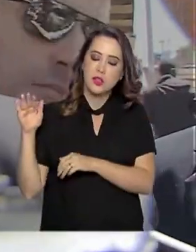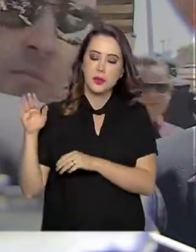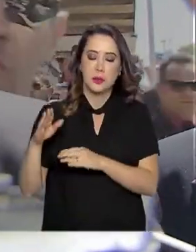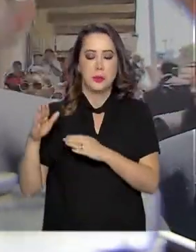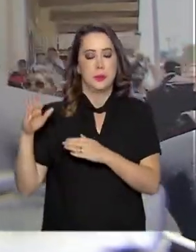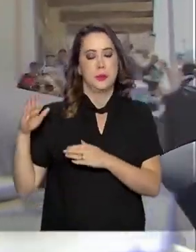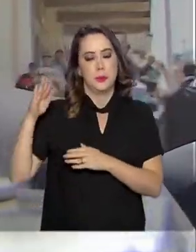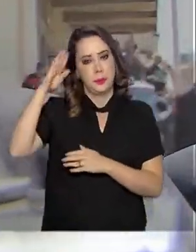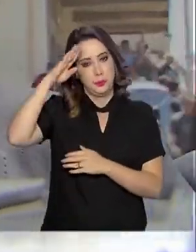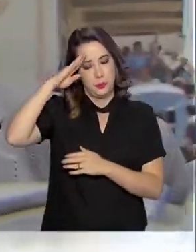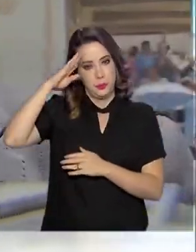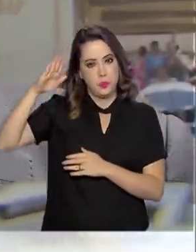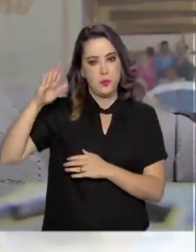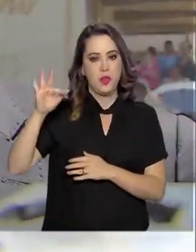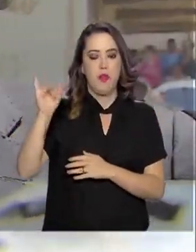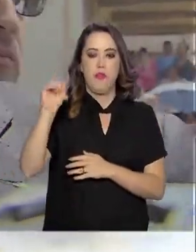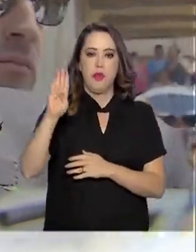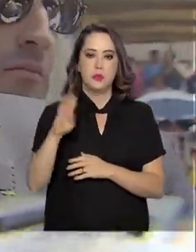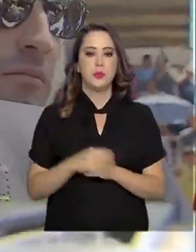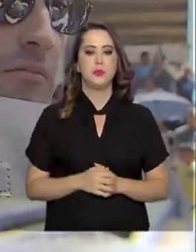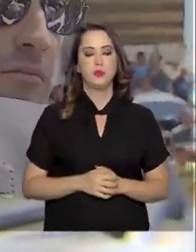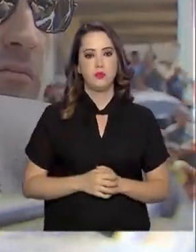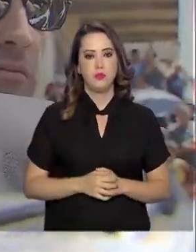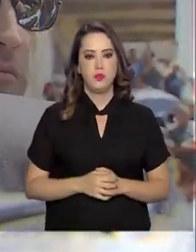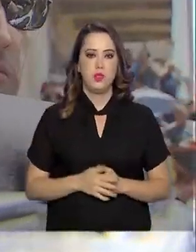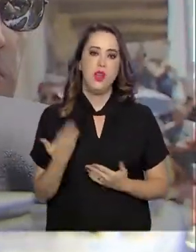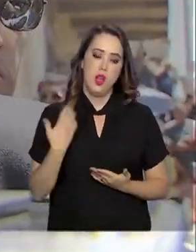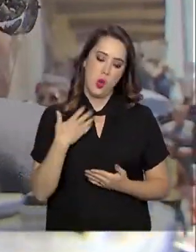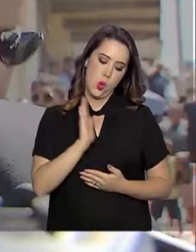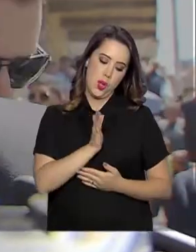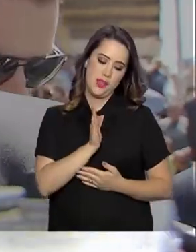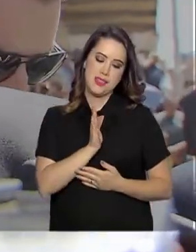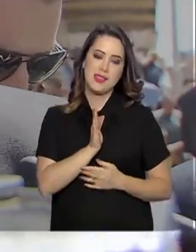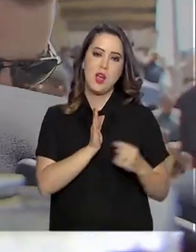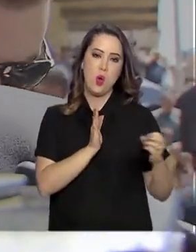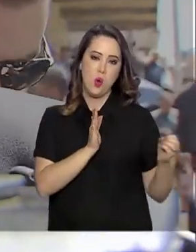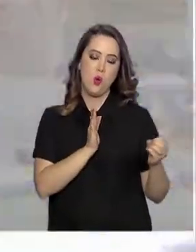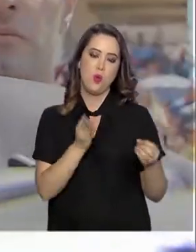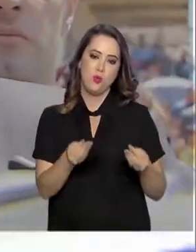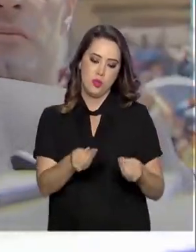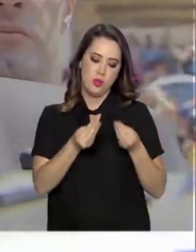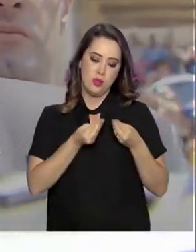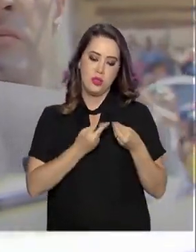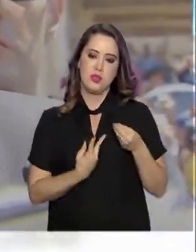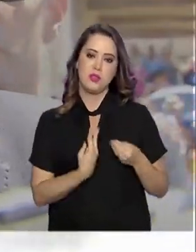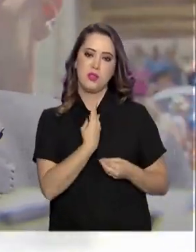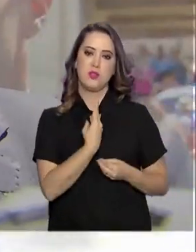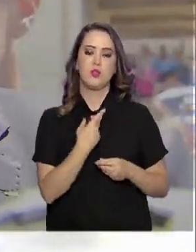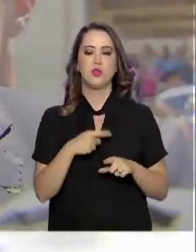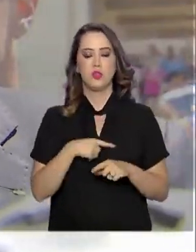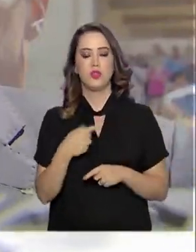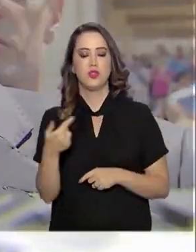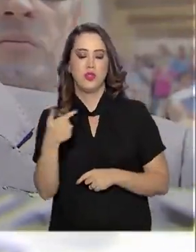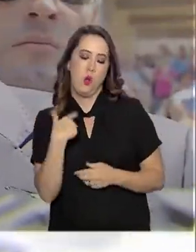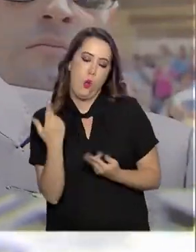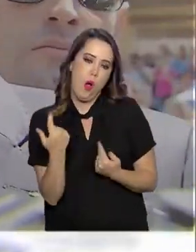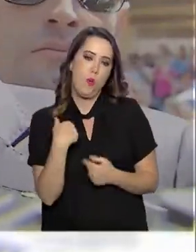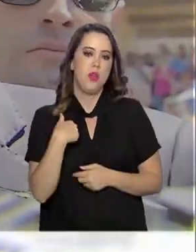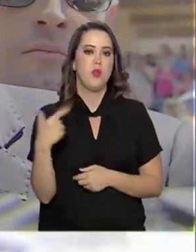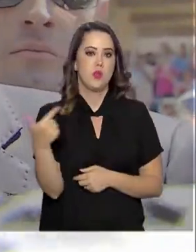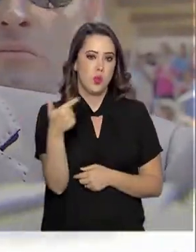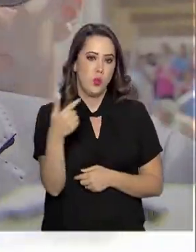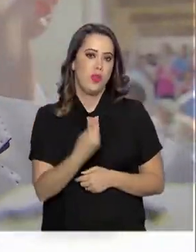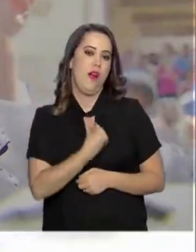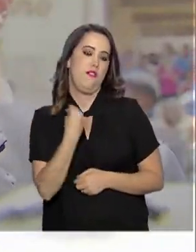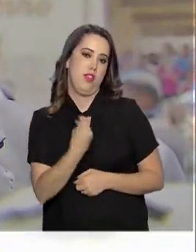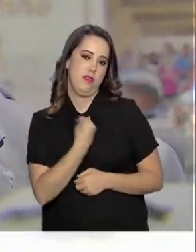ganhou um coração há poucos anos. Assim como eu, tive o direito à segunda vida, né? Fui convidado e deu certo com